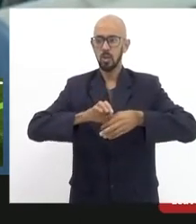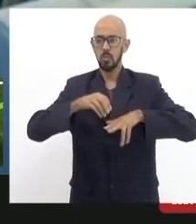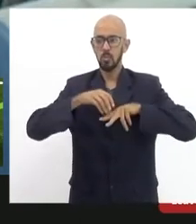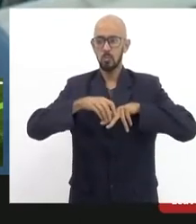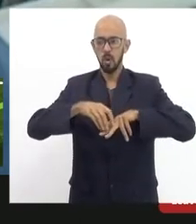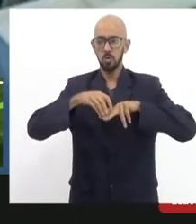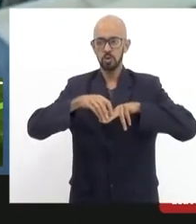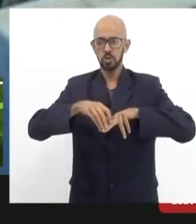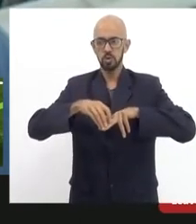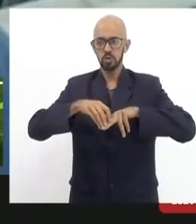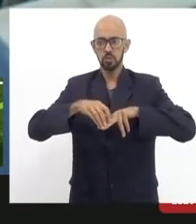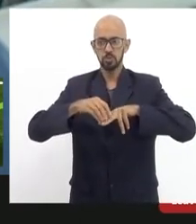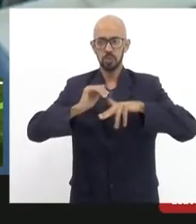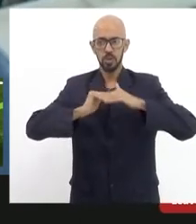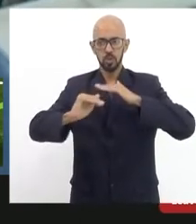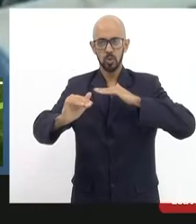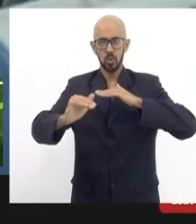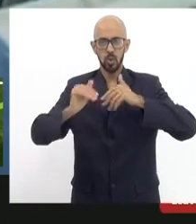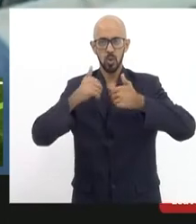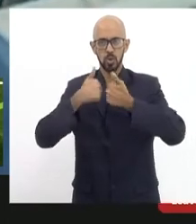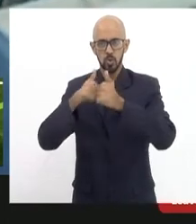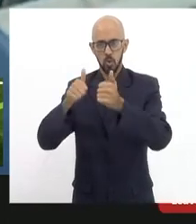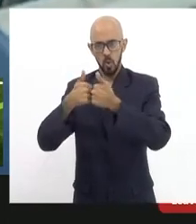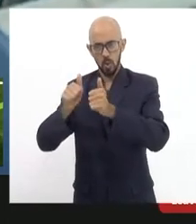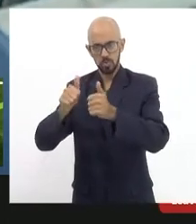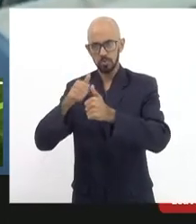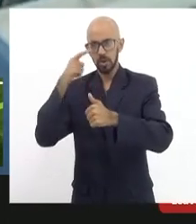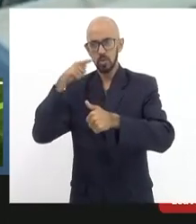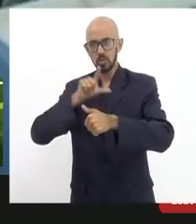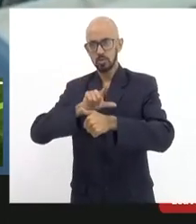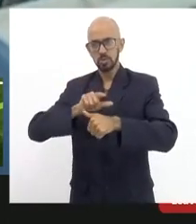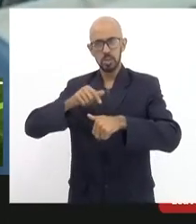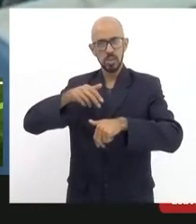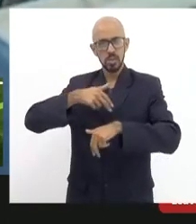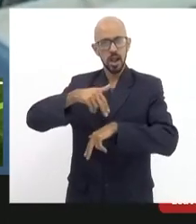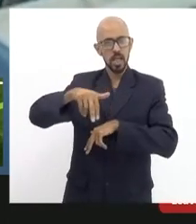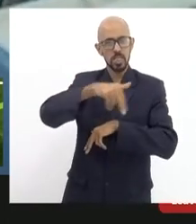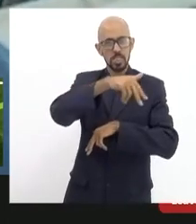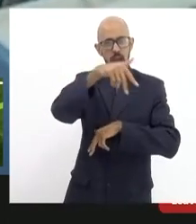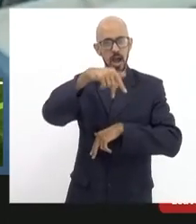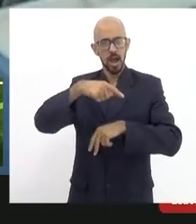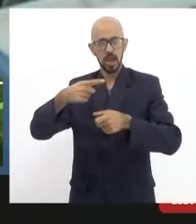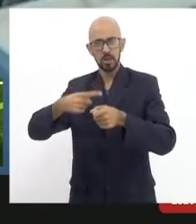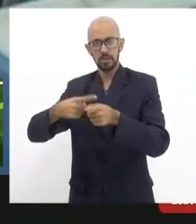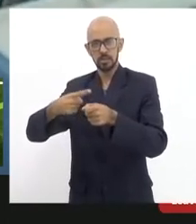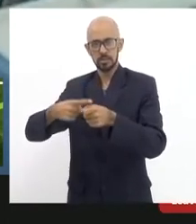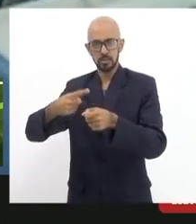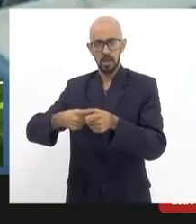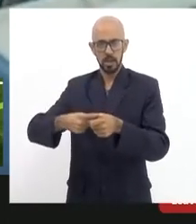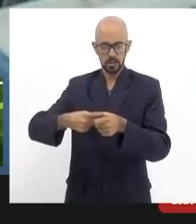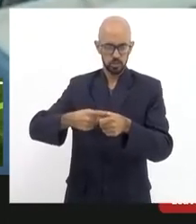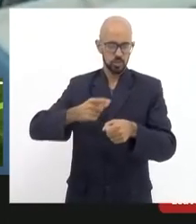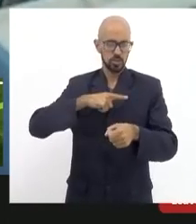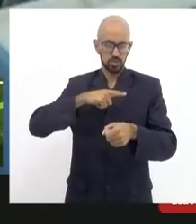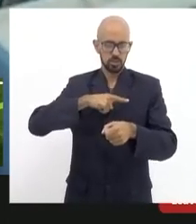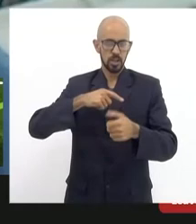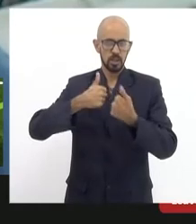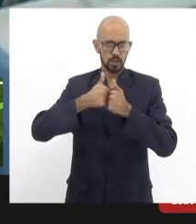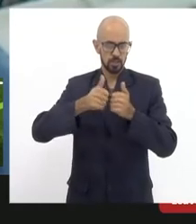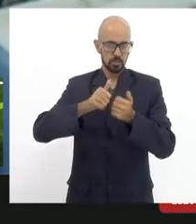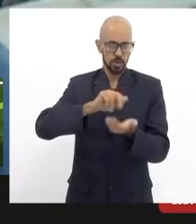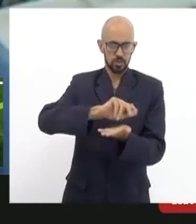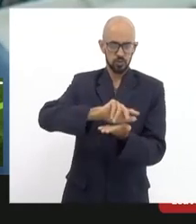-ônibus para circular dentro da cidade com maior facilidade com meios modais diferentes de transporte